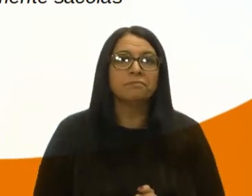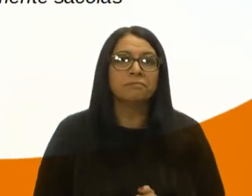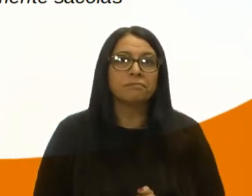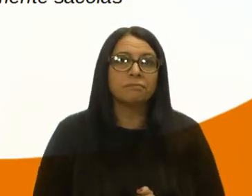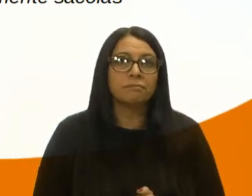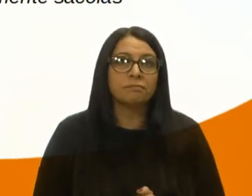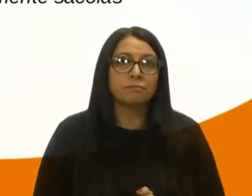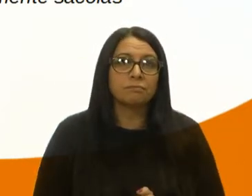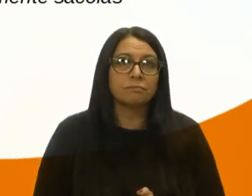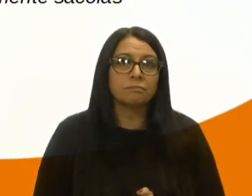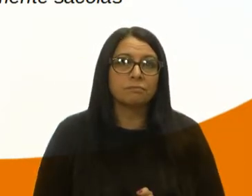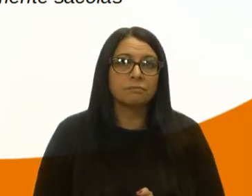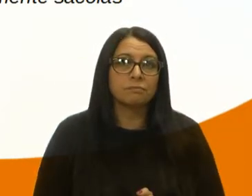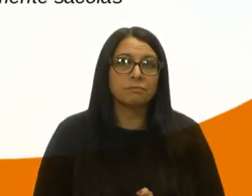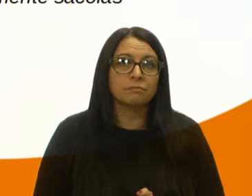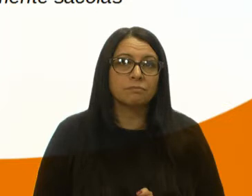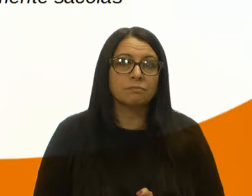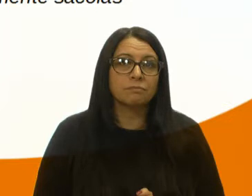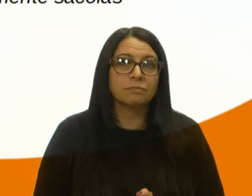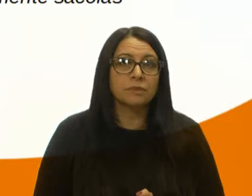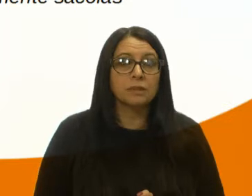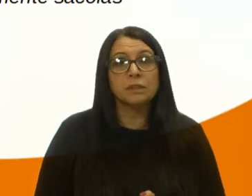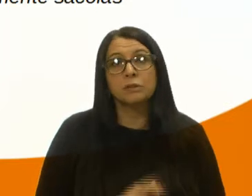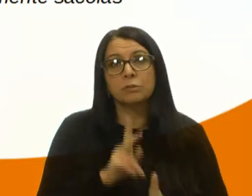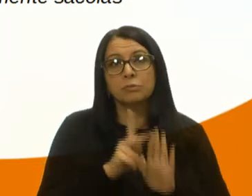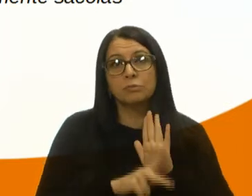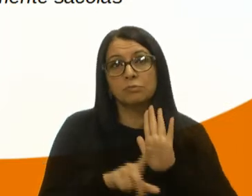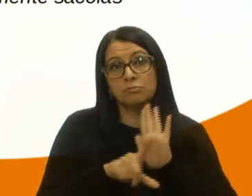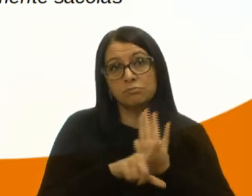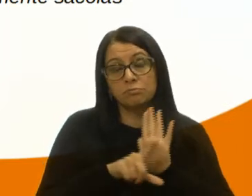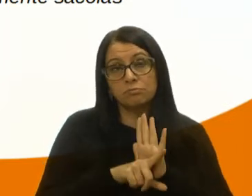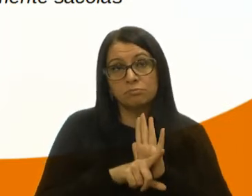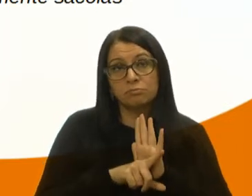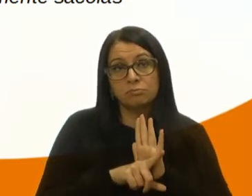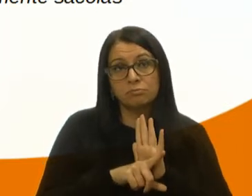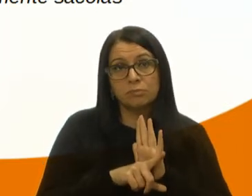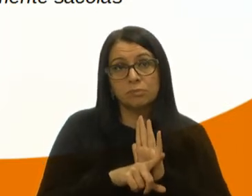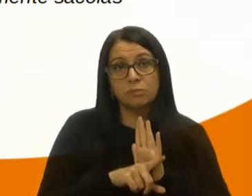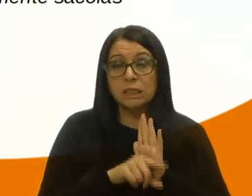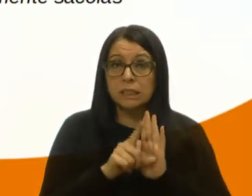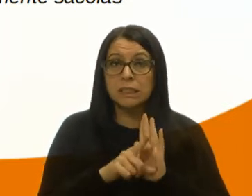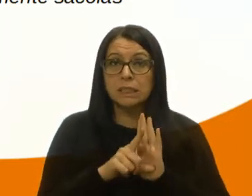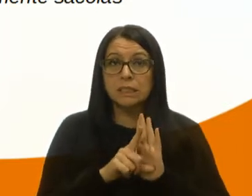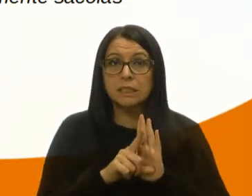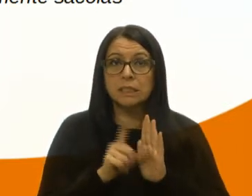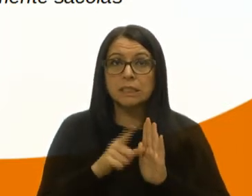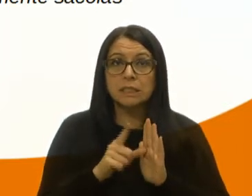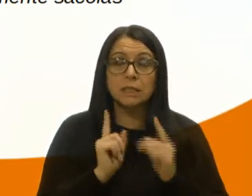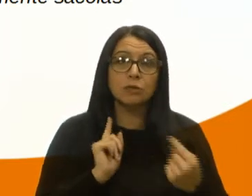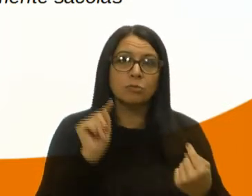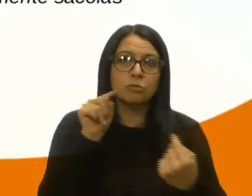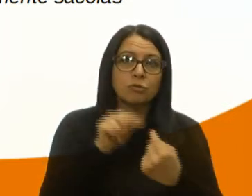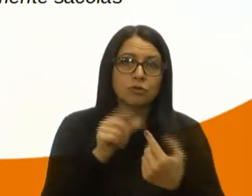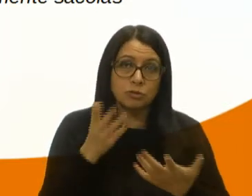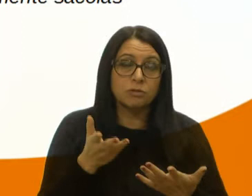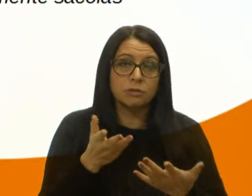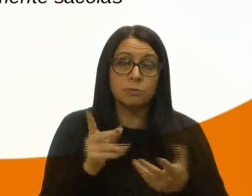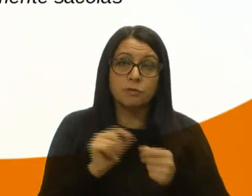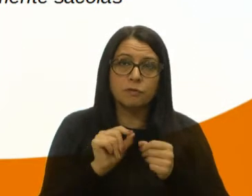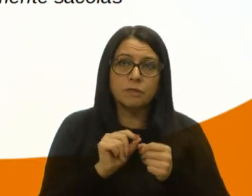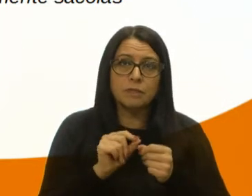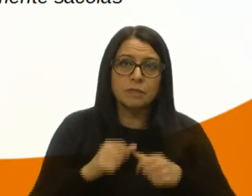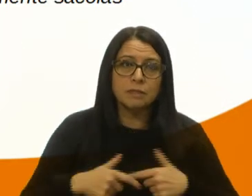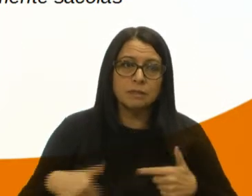E, neste sentido, então, eu trouxe um projeto de lei que tem como cunho fazer